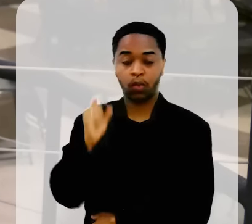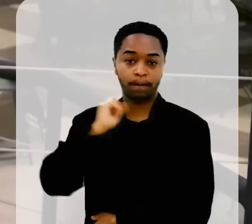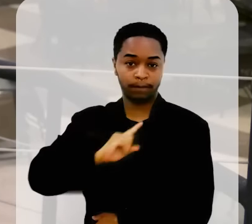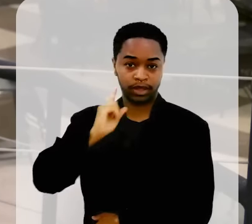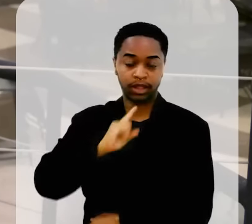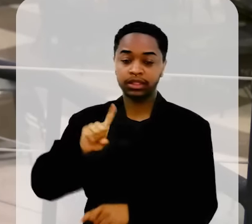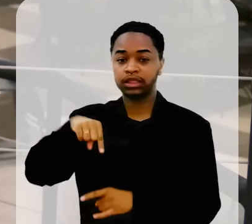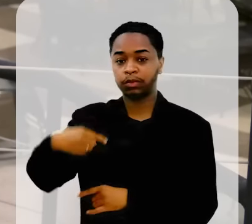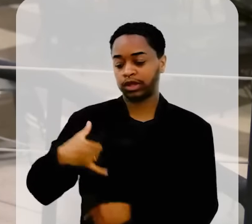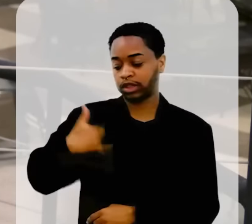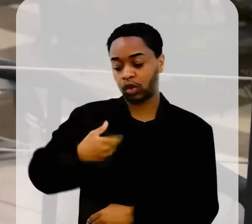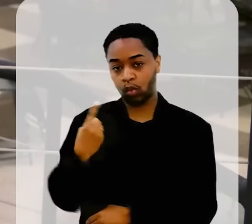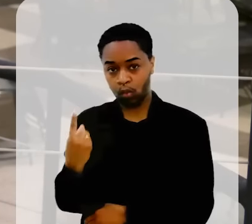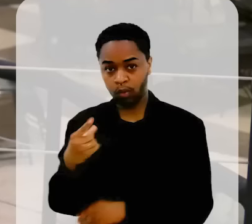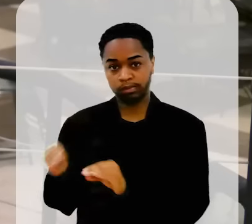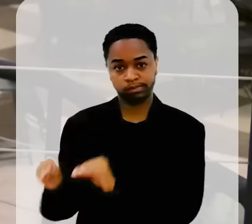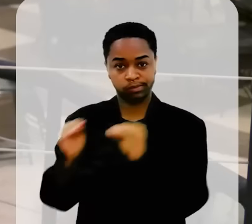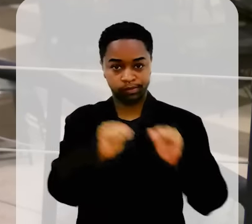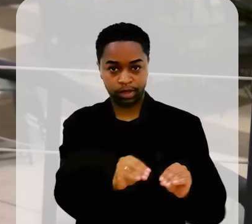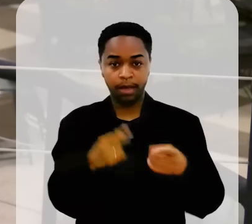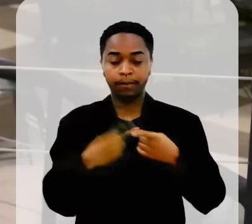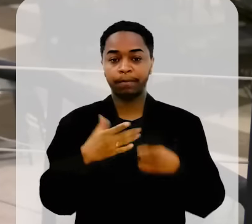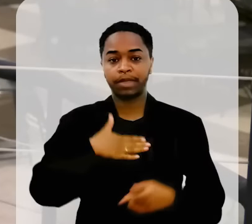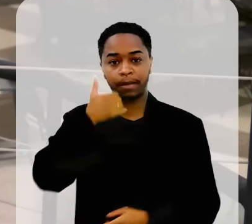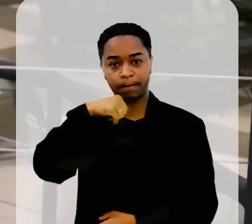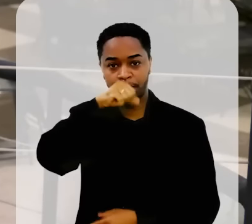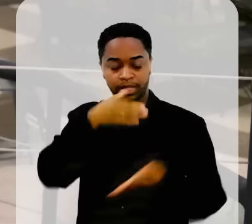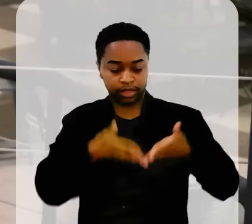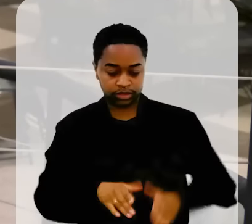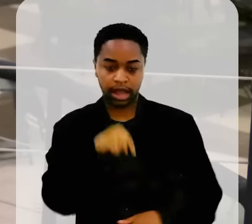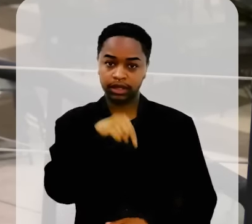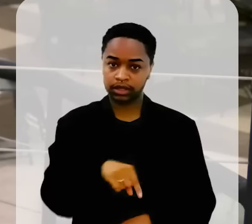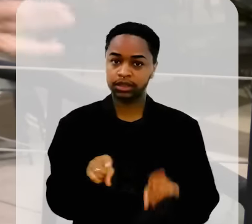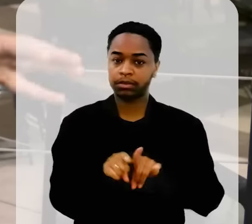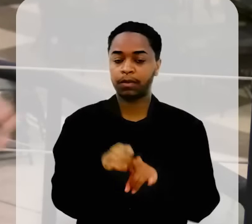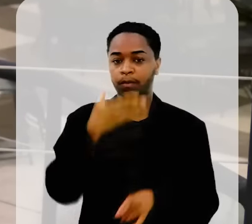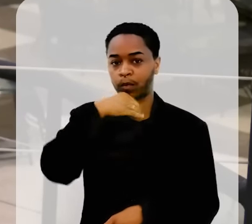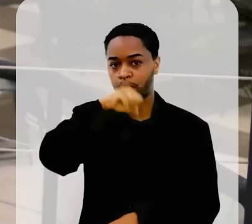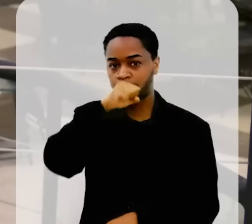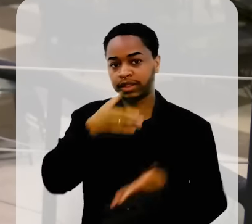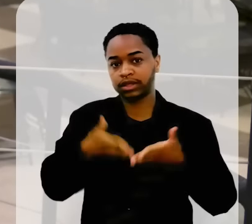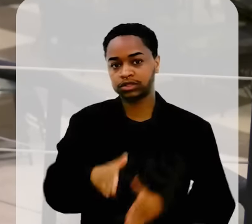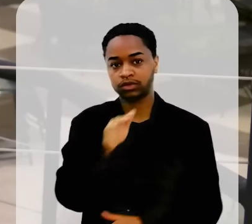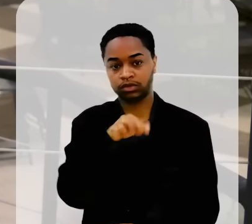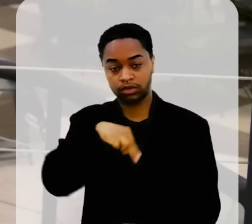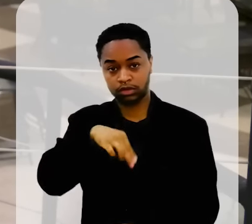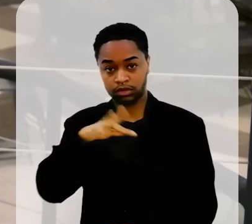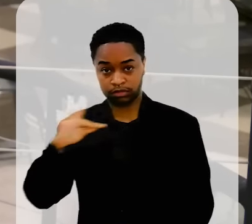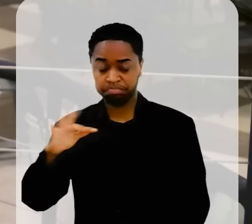Nasci no sul de Minas, mas vim pra cá com um ano. Minha família é toda daqui. Minha mãe de Bom Jardim, meu pai de Friburgo.